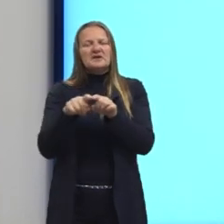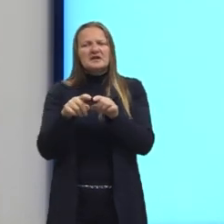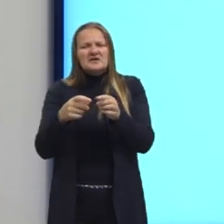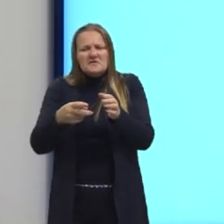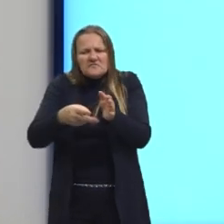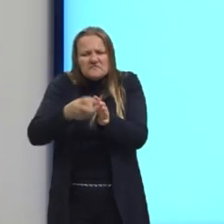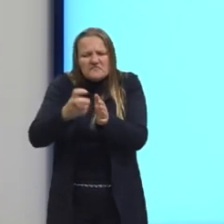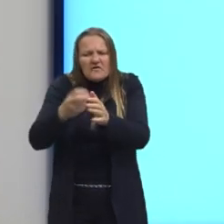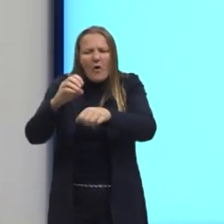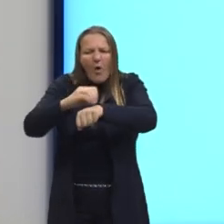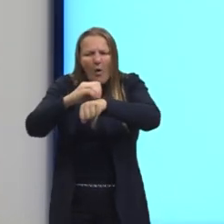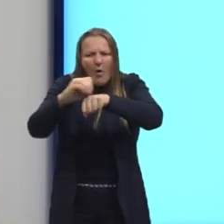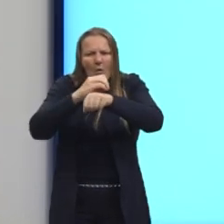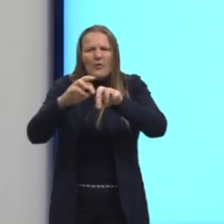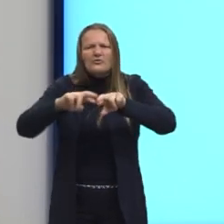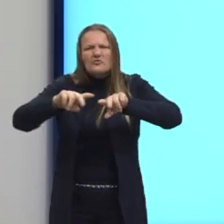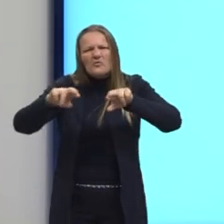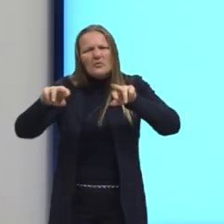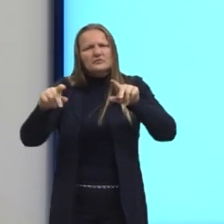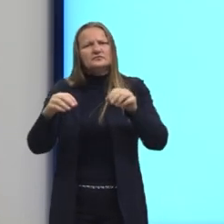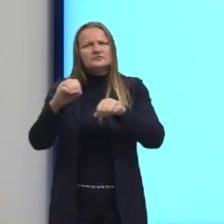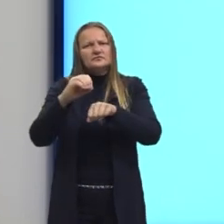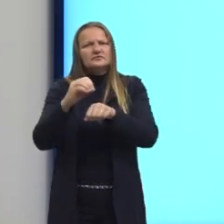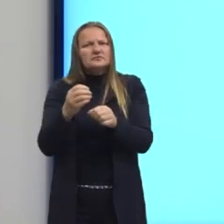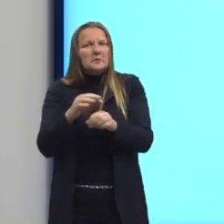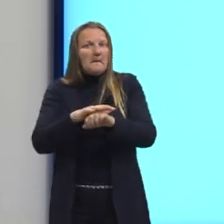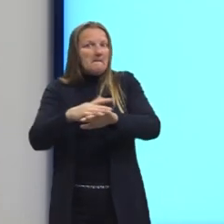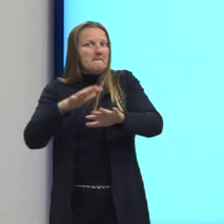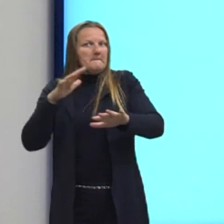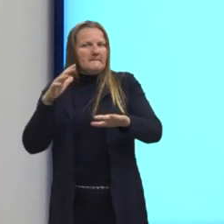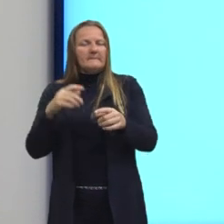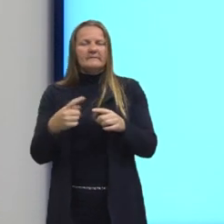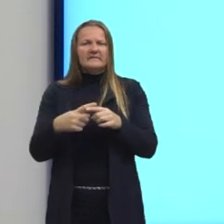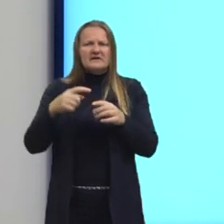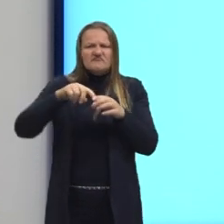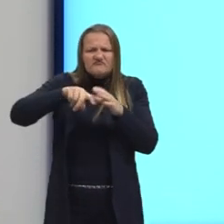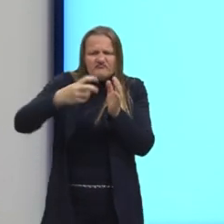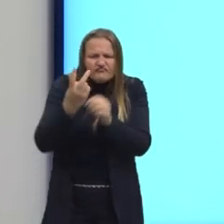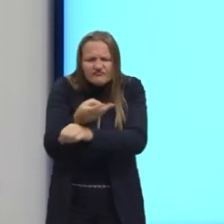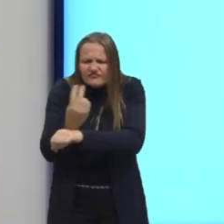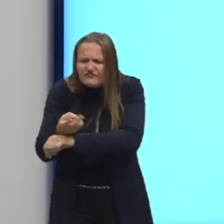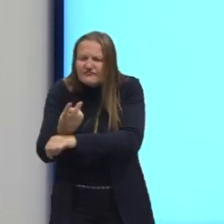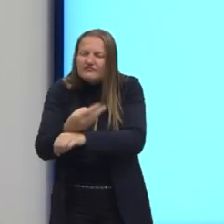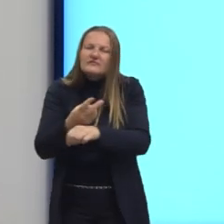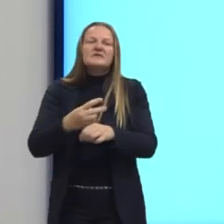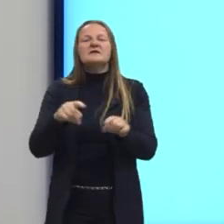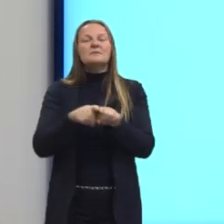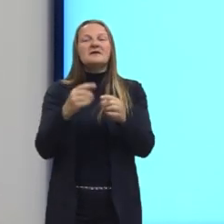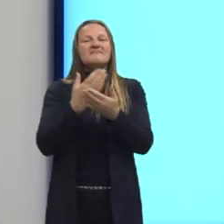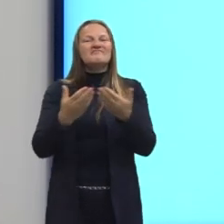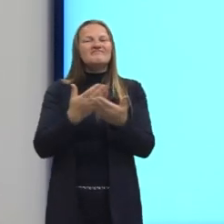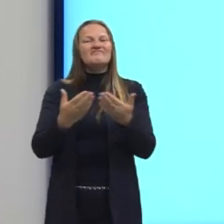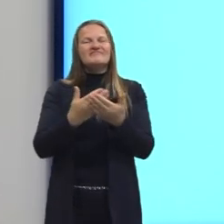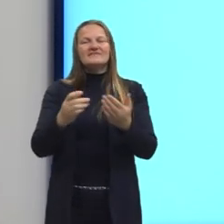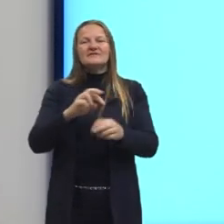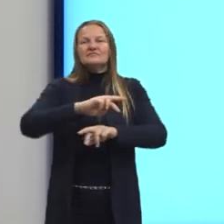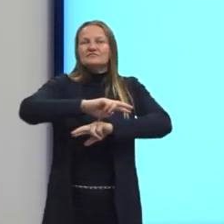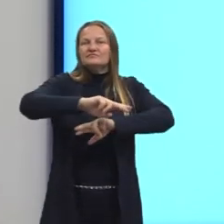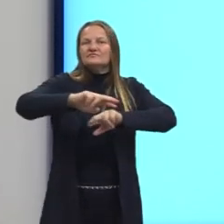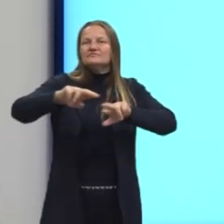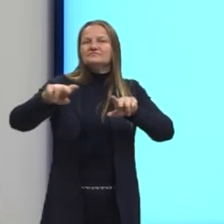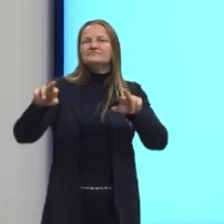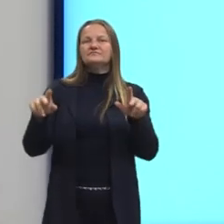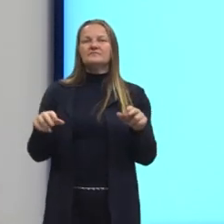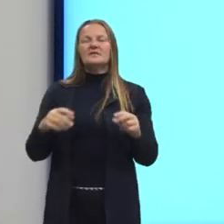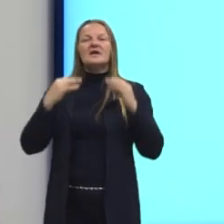consequências, então, do desmatamento é a perda da biodiversidade, o aumento do risco de extinção